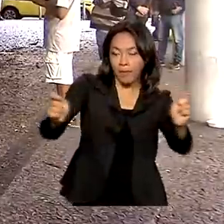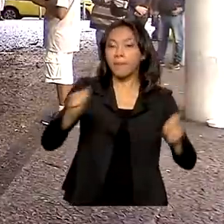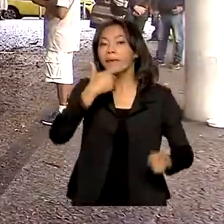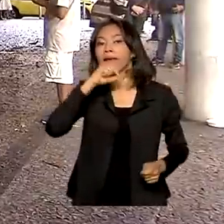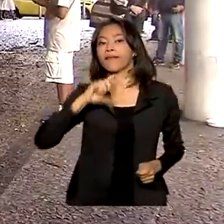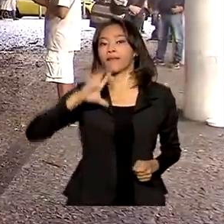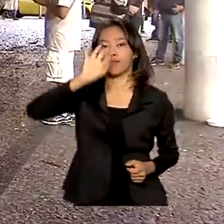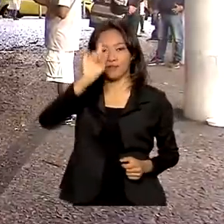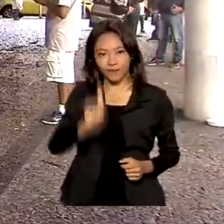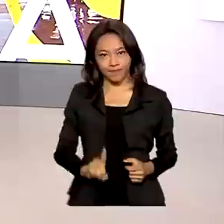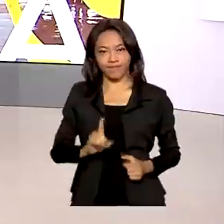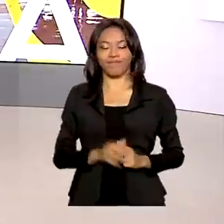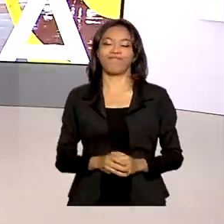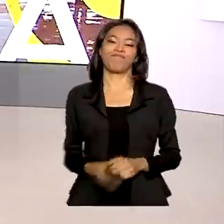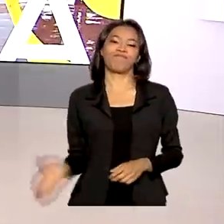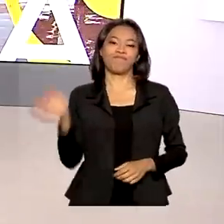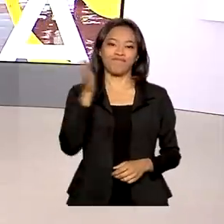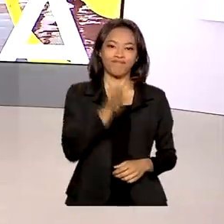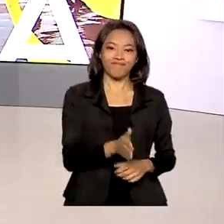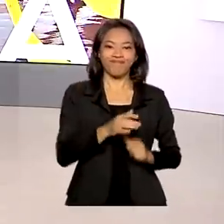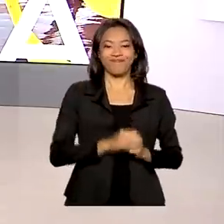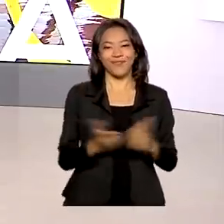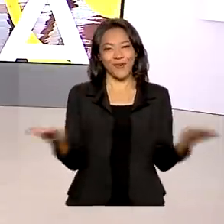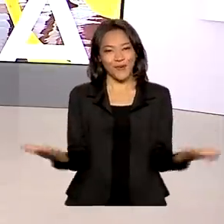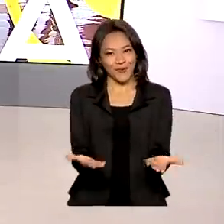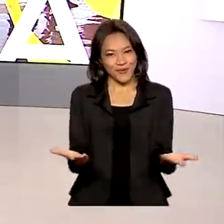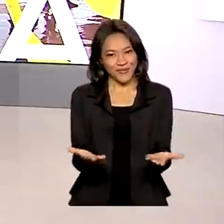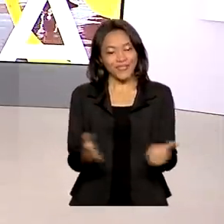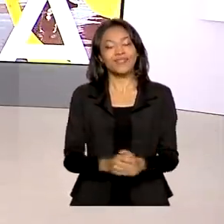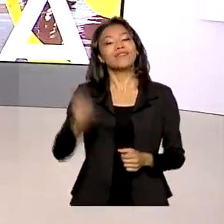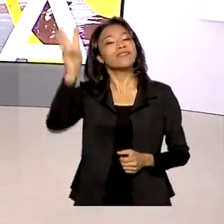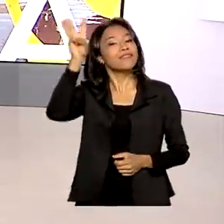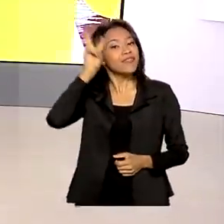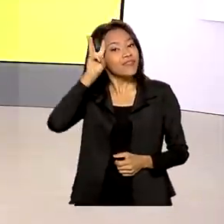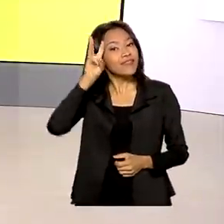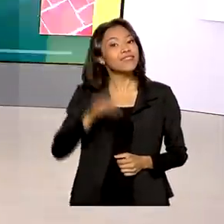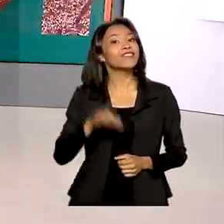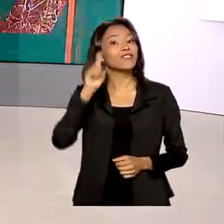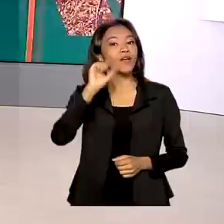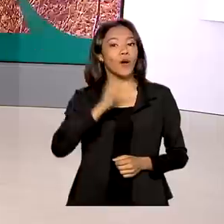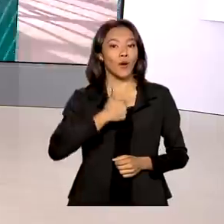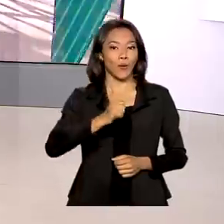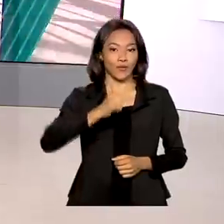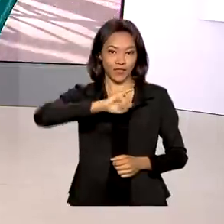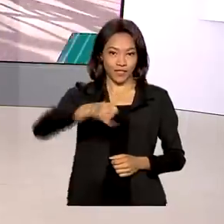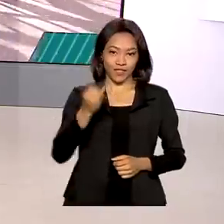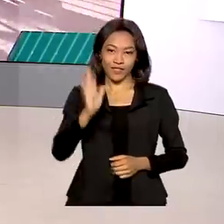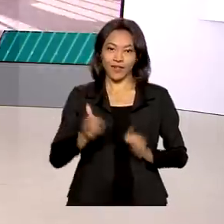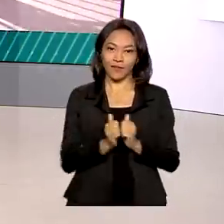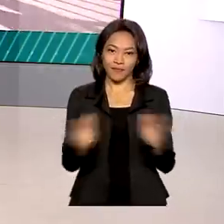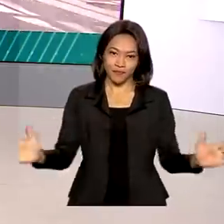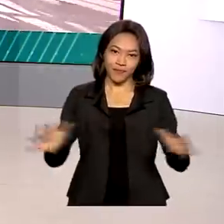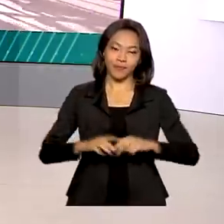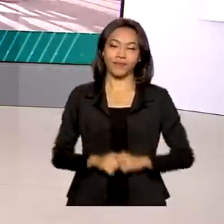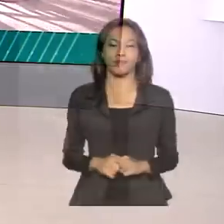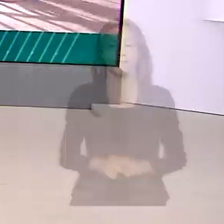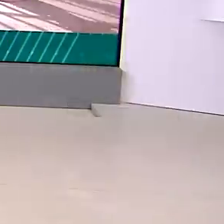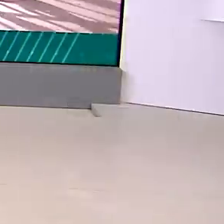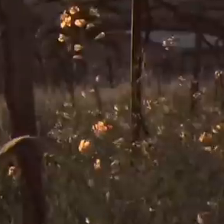direito ao benefício. O Brasil em Dia desta terça-feira, 11 de janeiro, já está no ar.